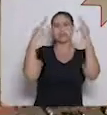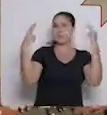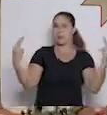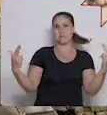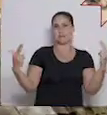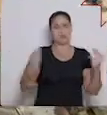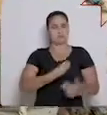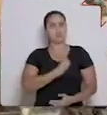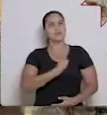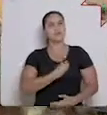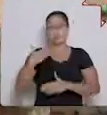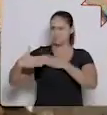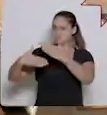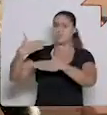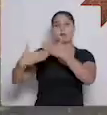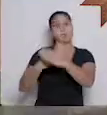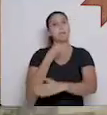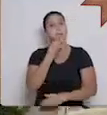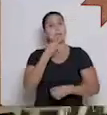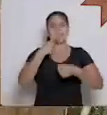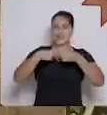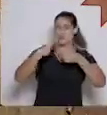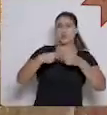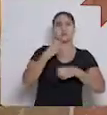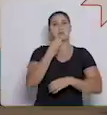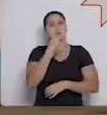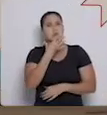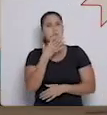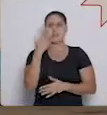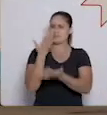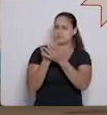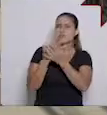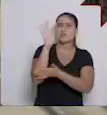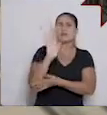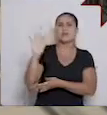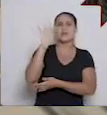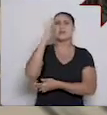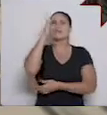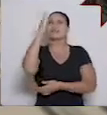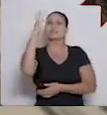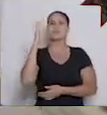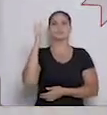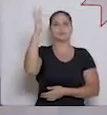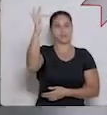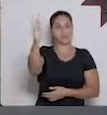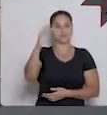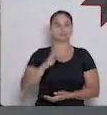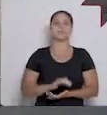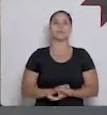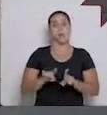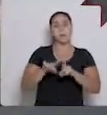normal. Uma vida que corria bem, vivendo em uma cidade boa, fazendo faculdade, sonhando com o futuro.